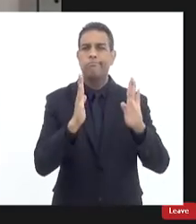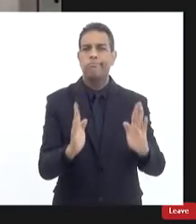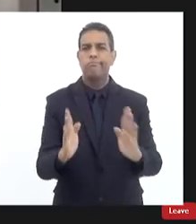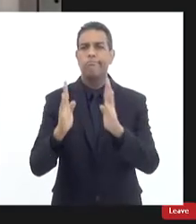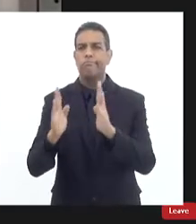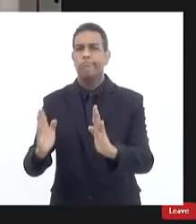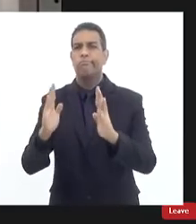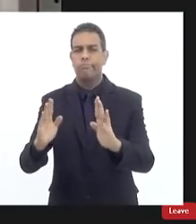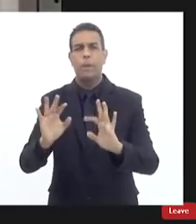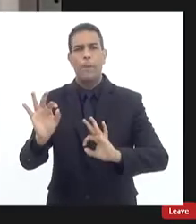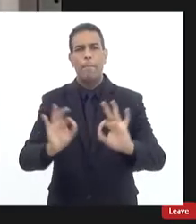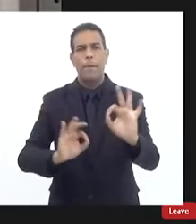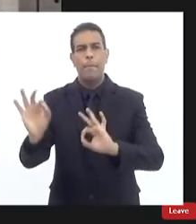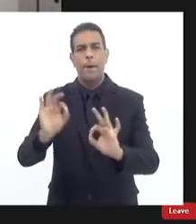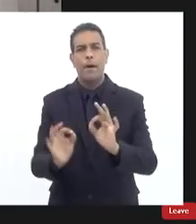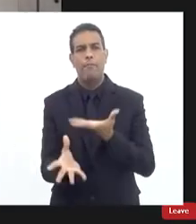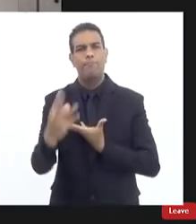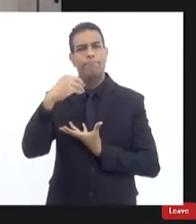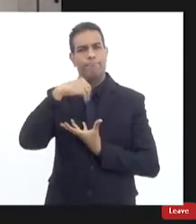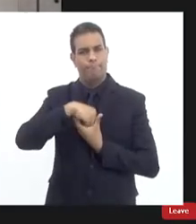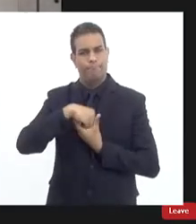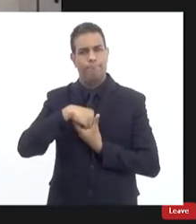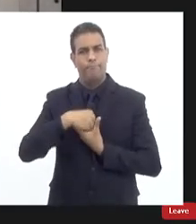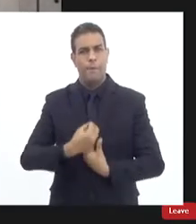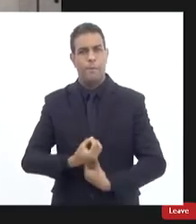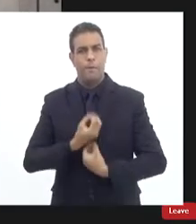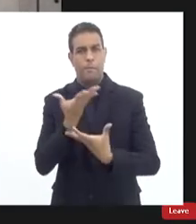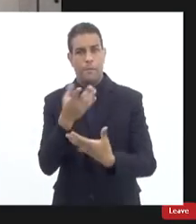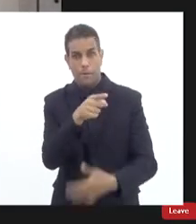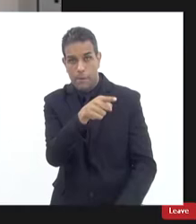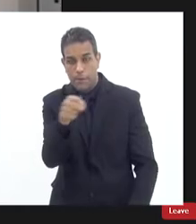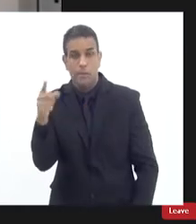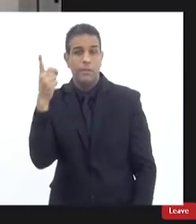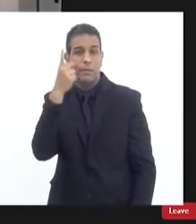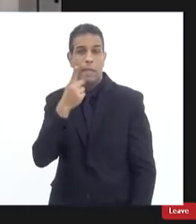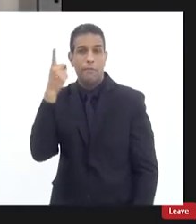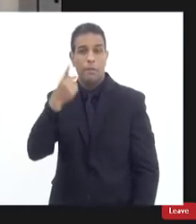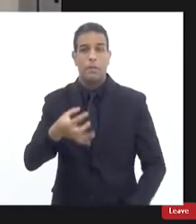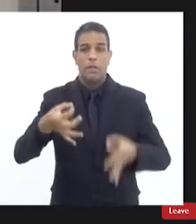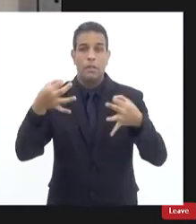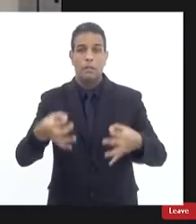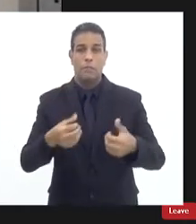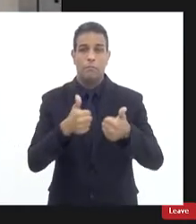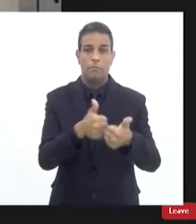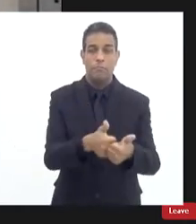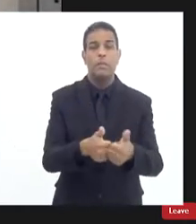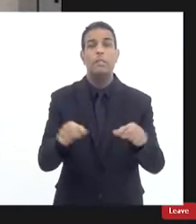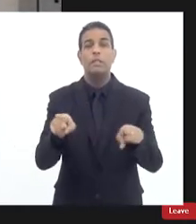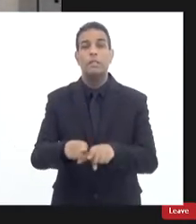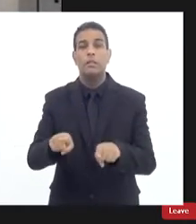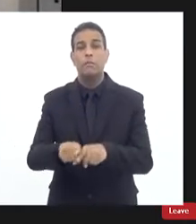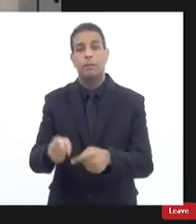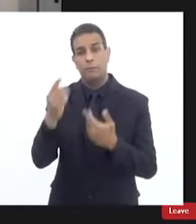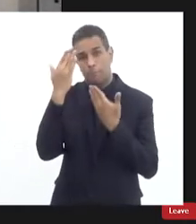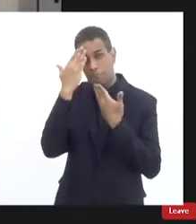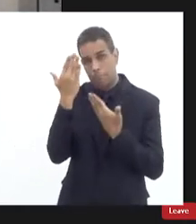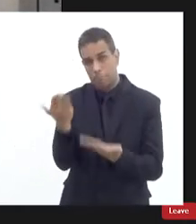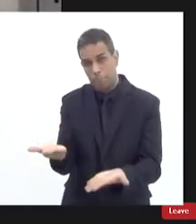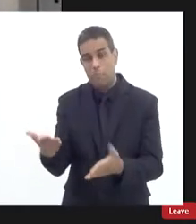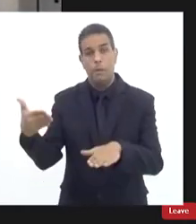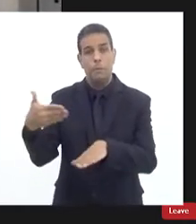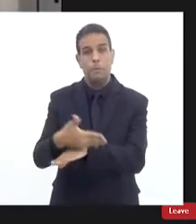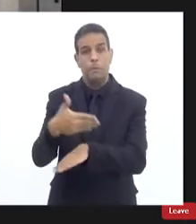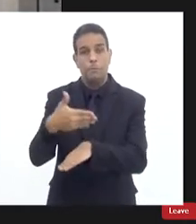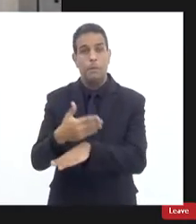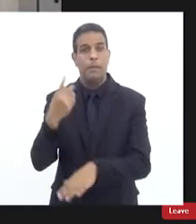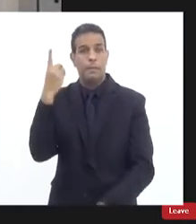e de forma mais ordenada os deputados também terão esse prazo eu queria registrar aqui a presença da Dani queria agradecer a presença das nossas